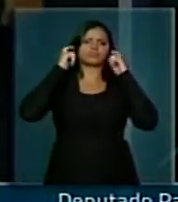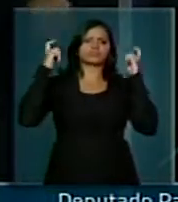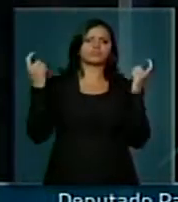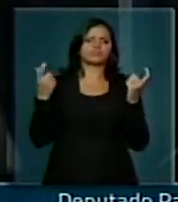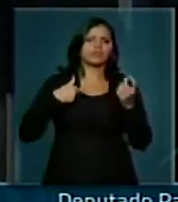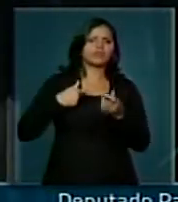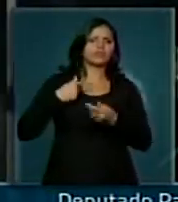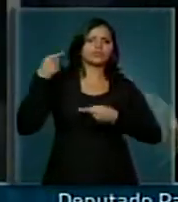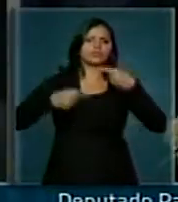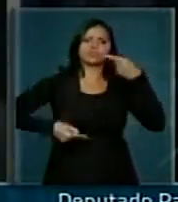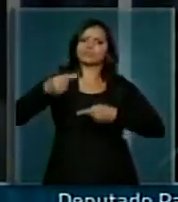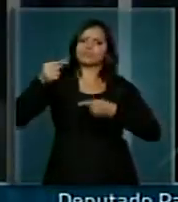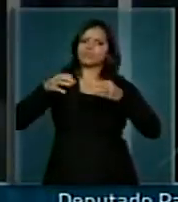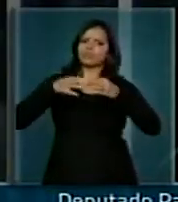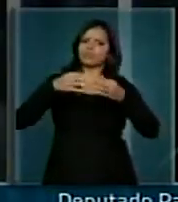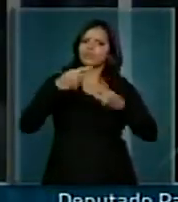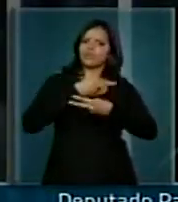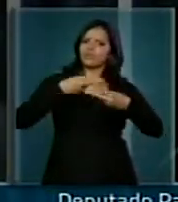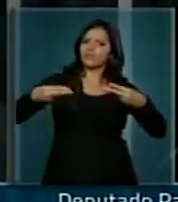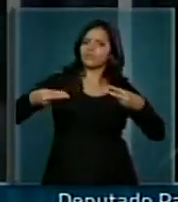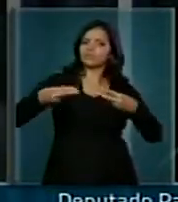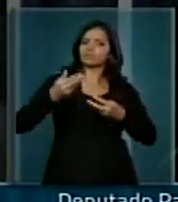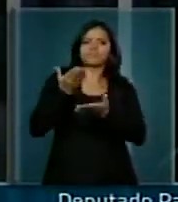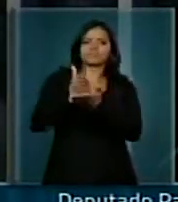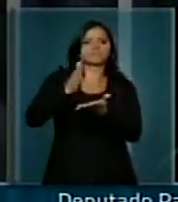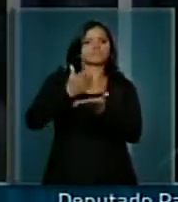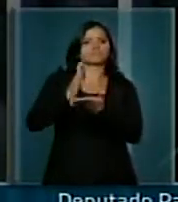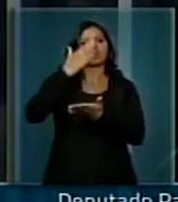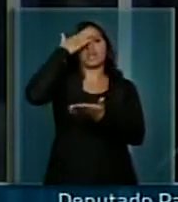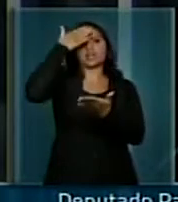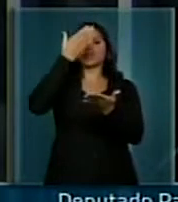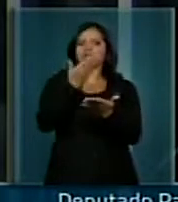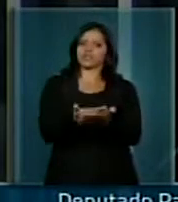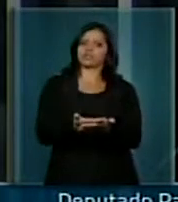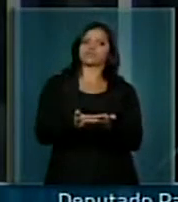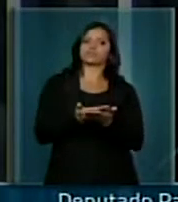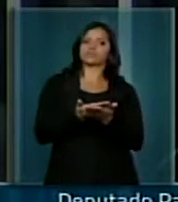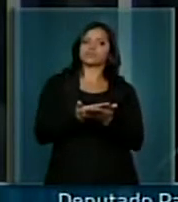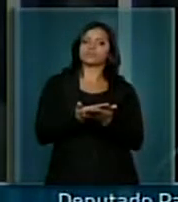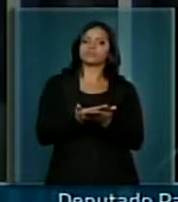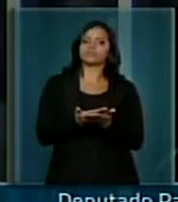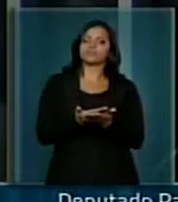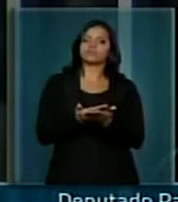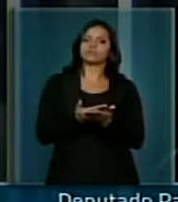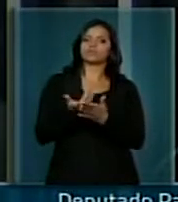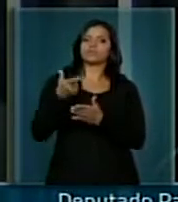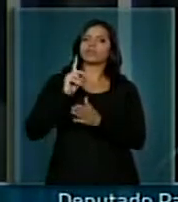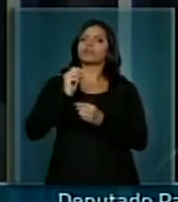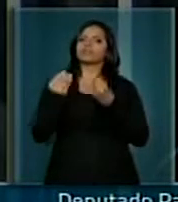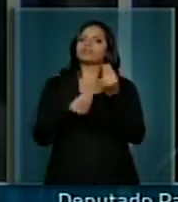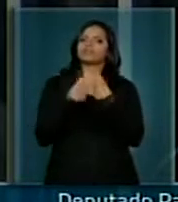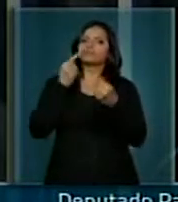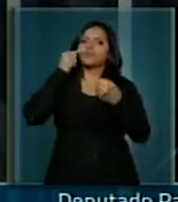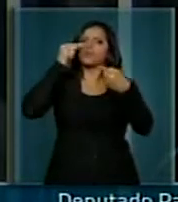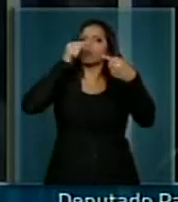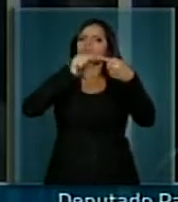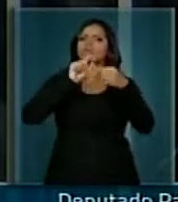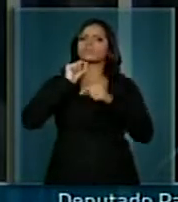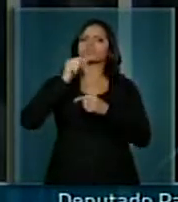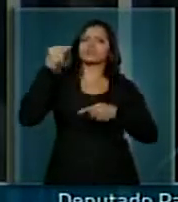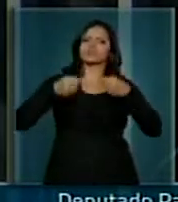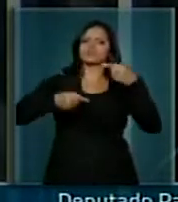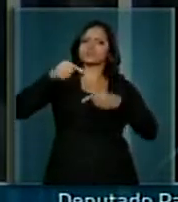discussão para um campo que, creio, não é condizente com aquilo que estamos